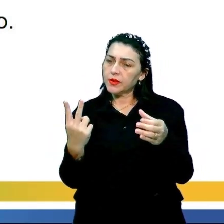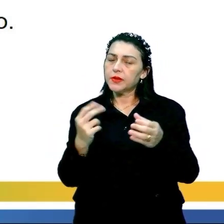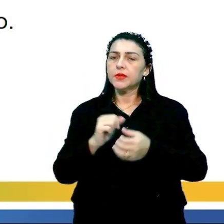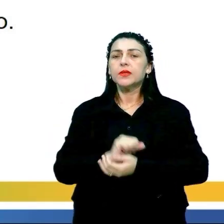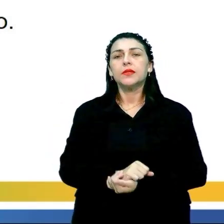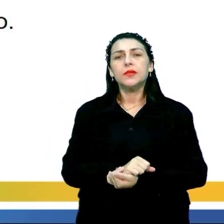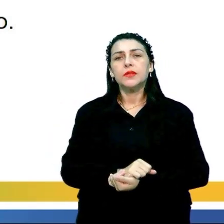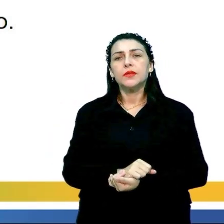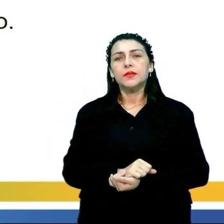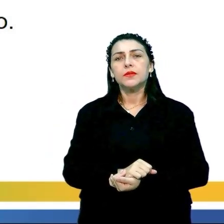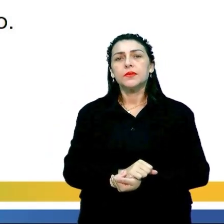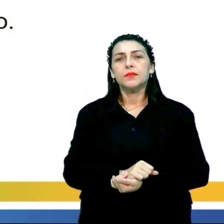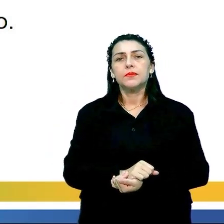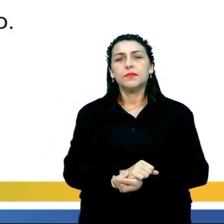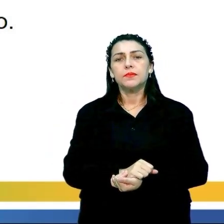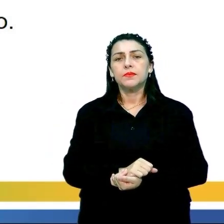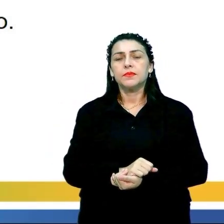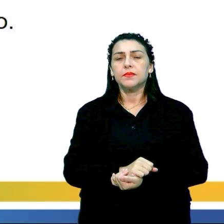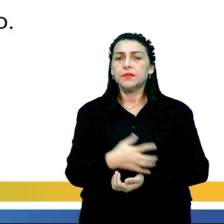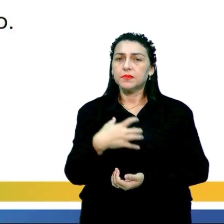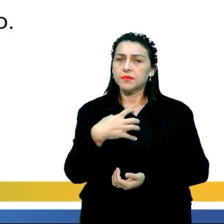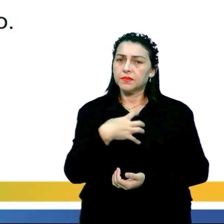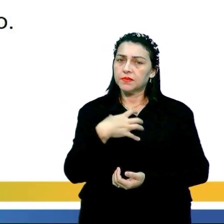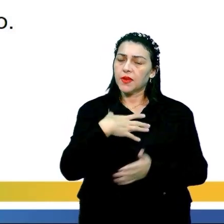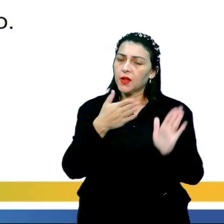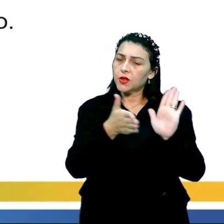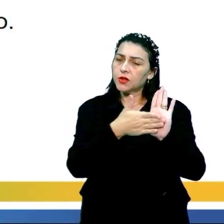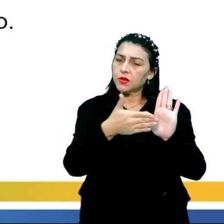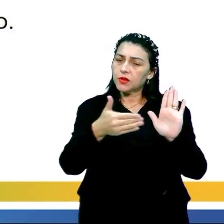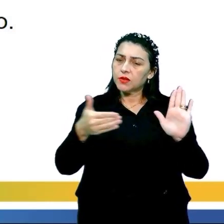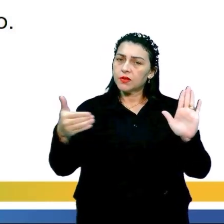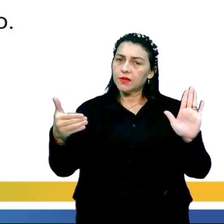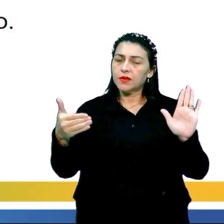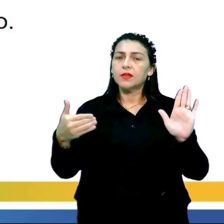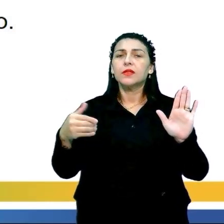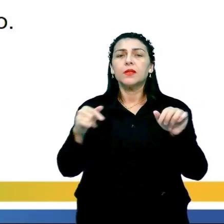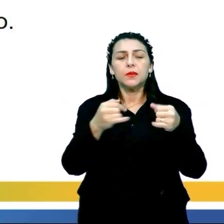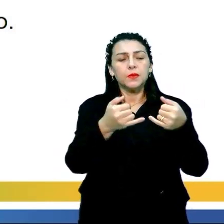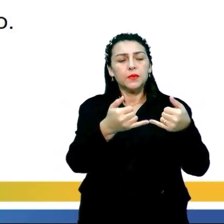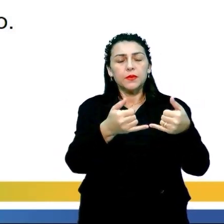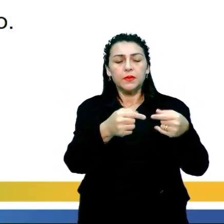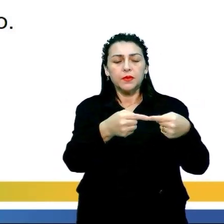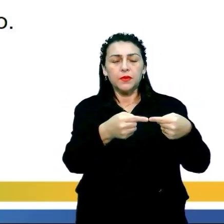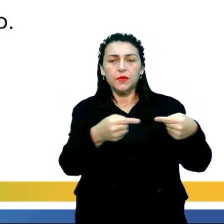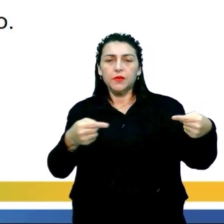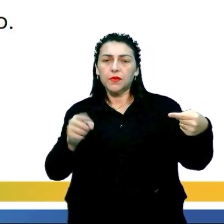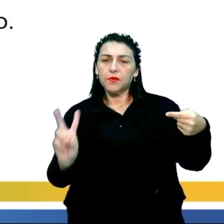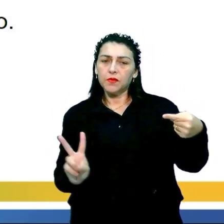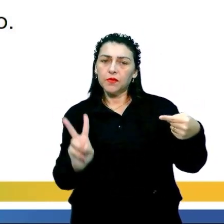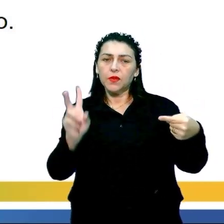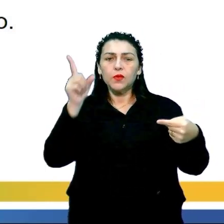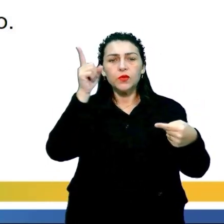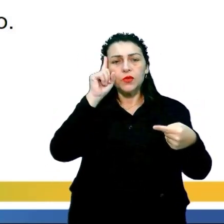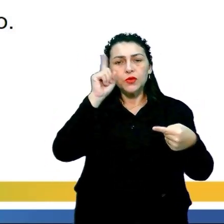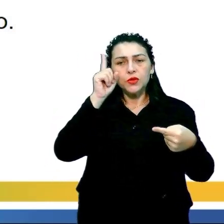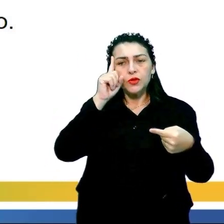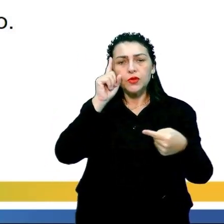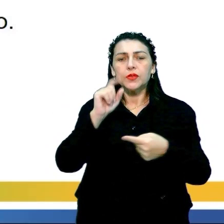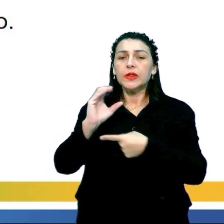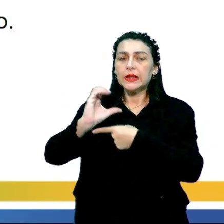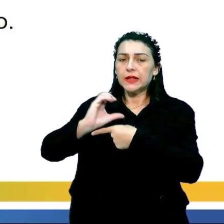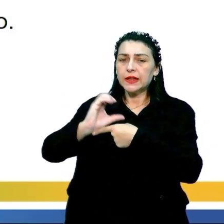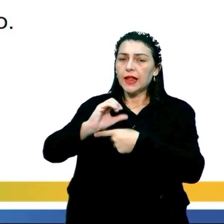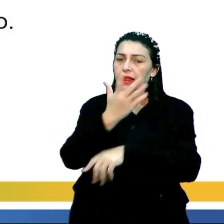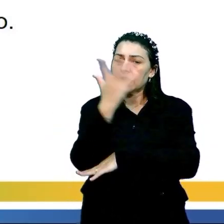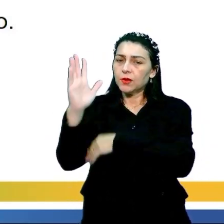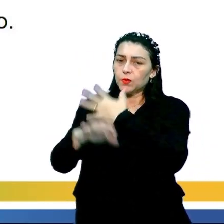vanguardistas, forma estética, ganha linhas retas, e valoriza o cotidiano. Letra